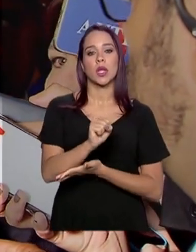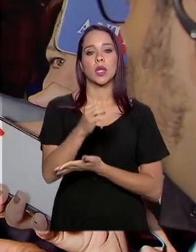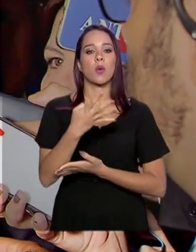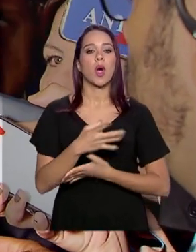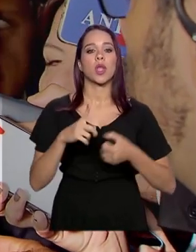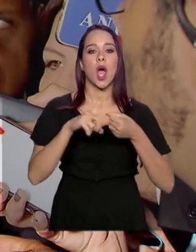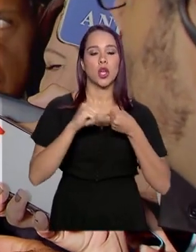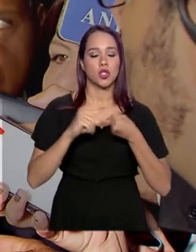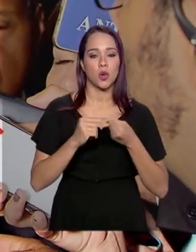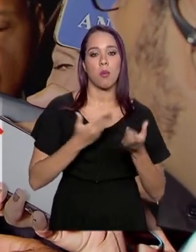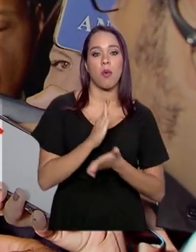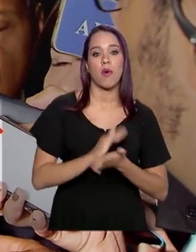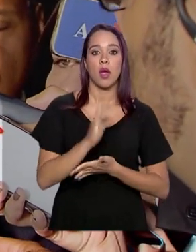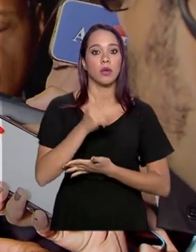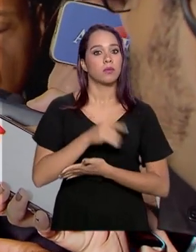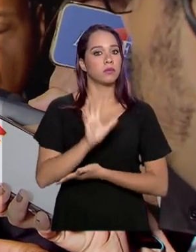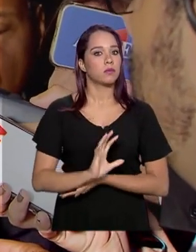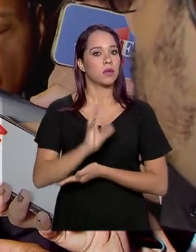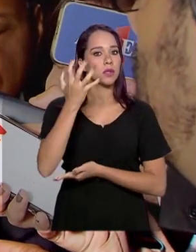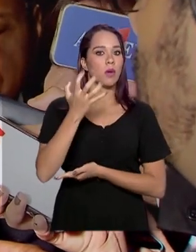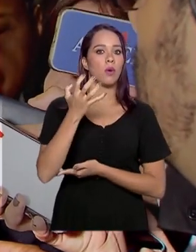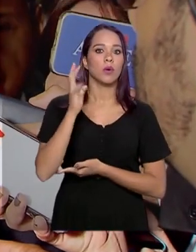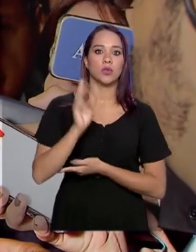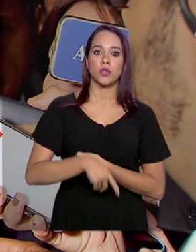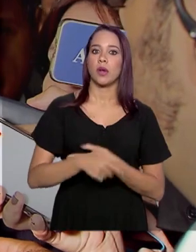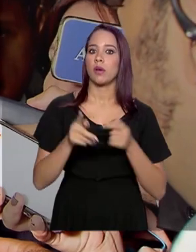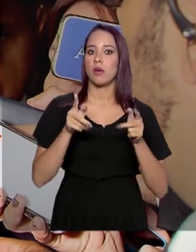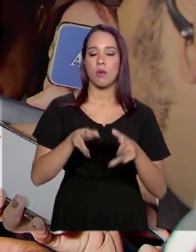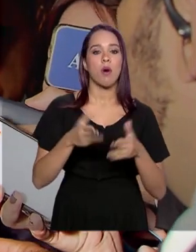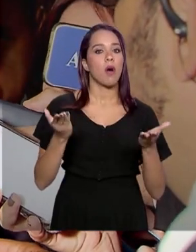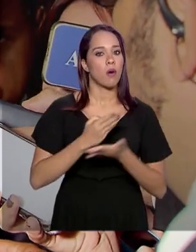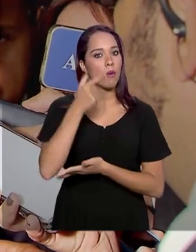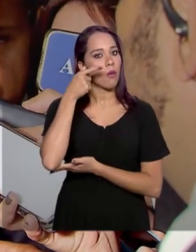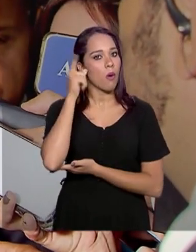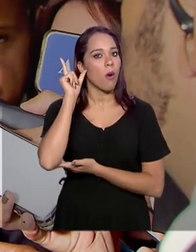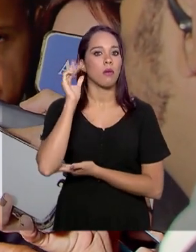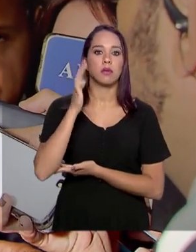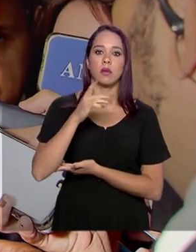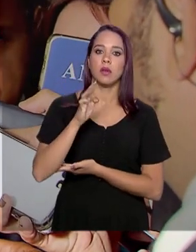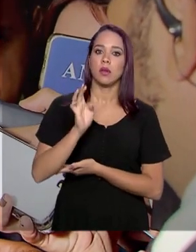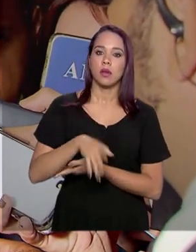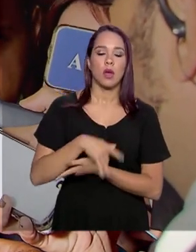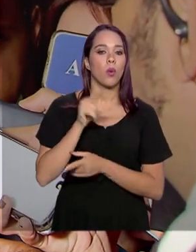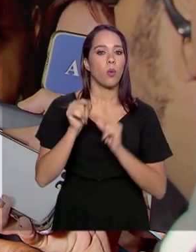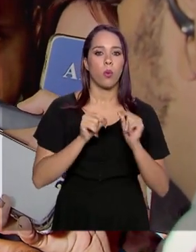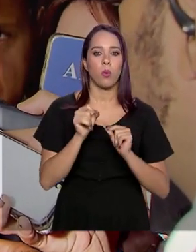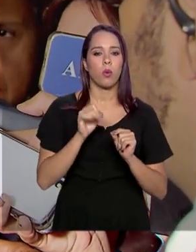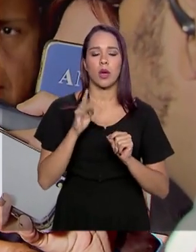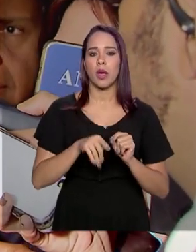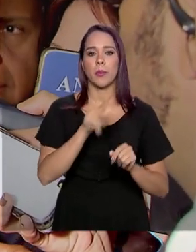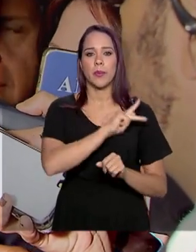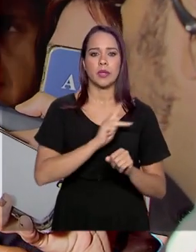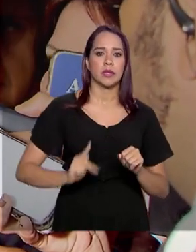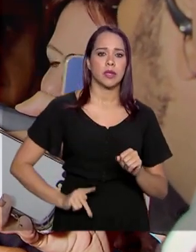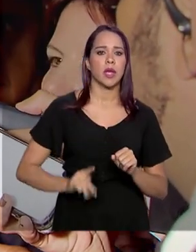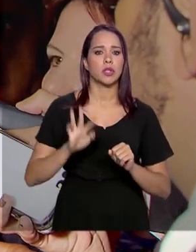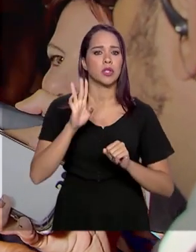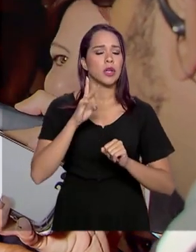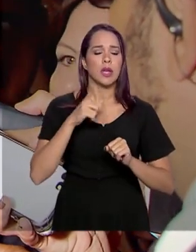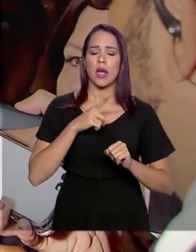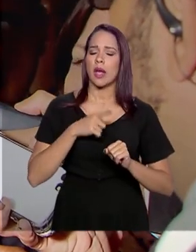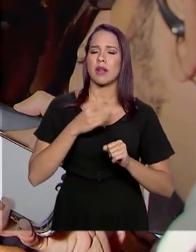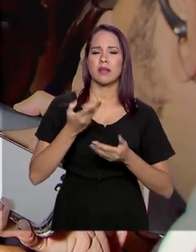artigos numa situação de atipia, como foi a de ontem, que foi basicamente o presidente Rodrigo Maia muito